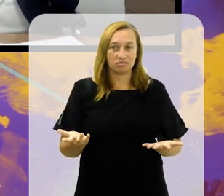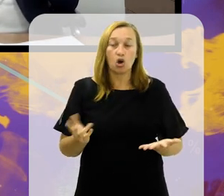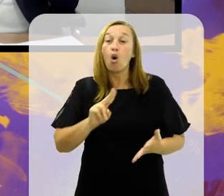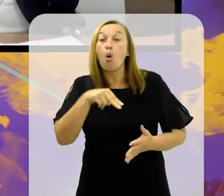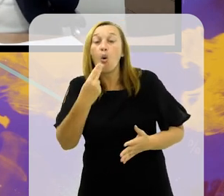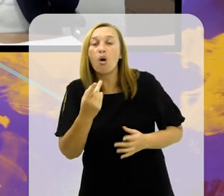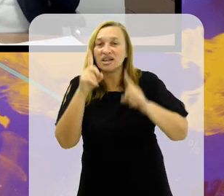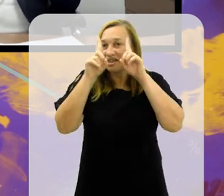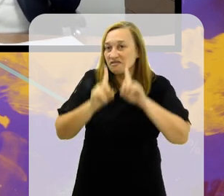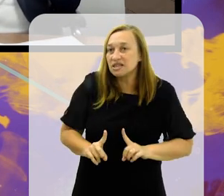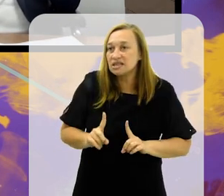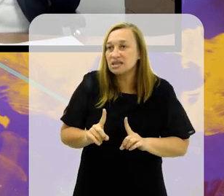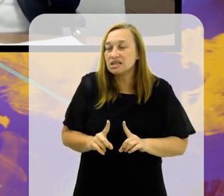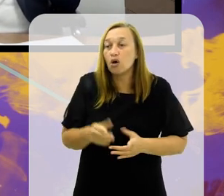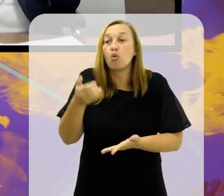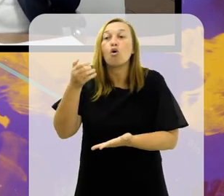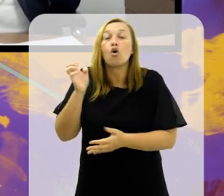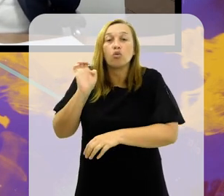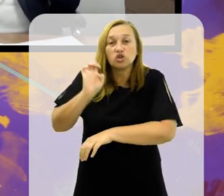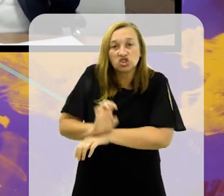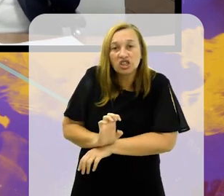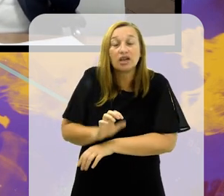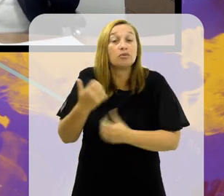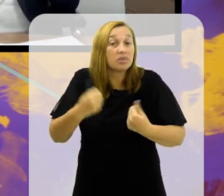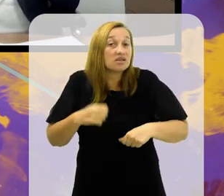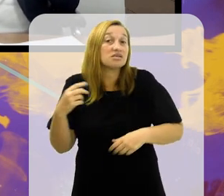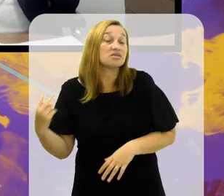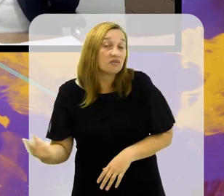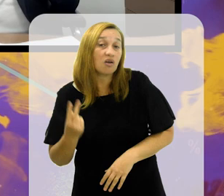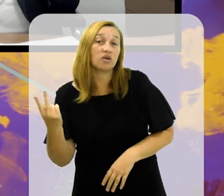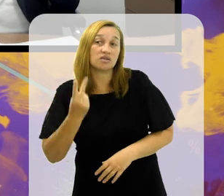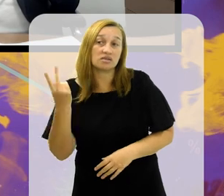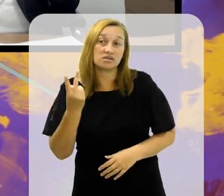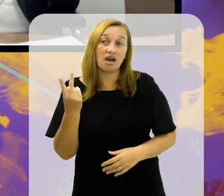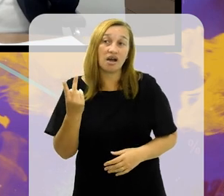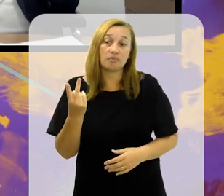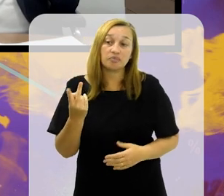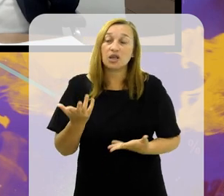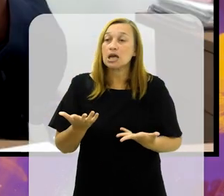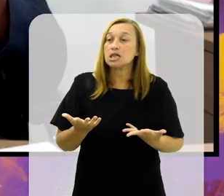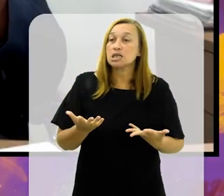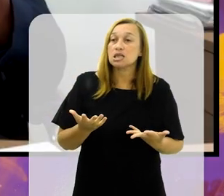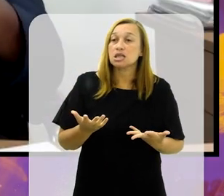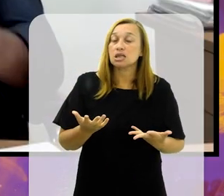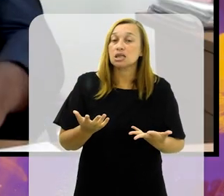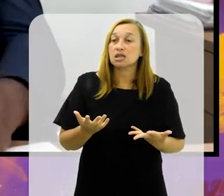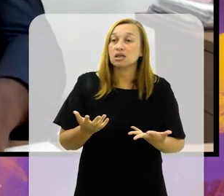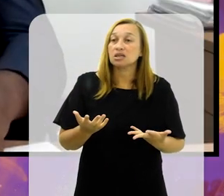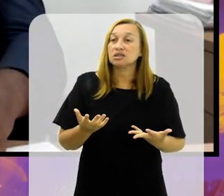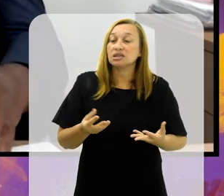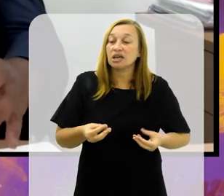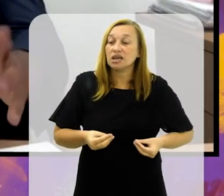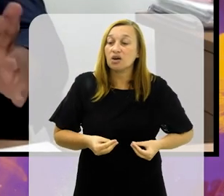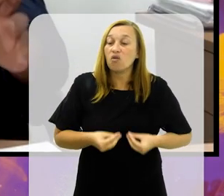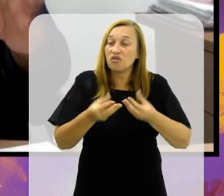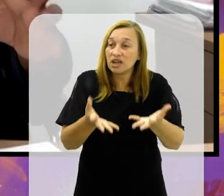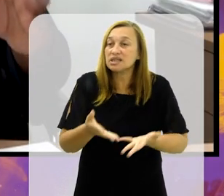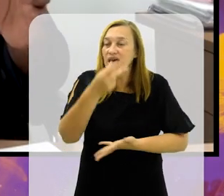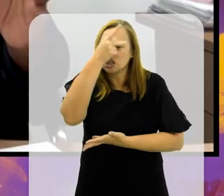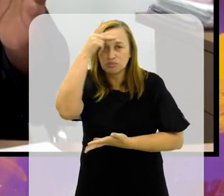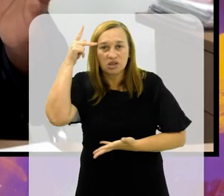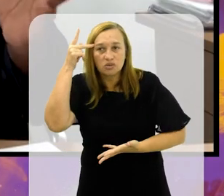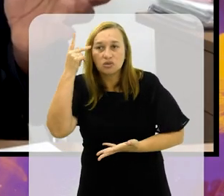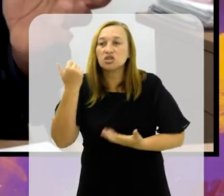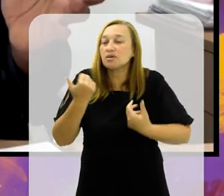tem que cuidar disso. E o Estado não pode ser igualitário, ele tem que ser econômico, ele tem que dar para as